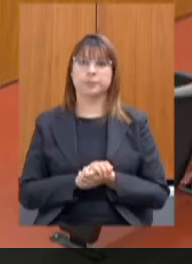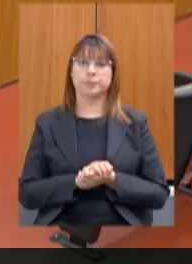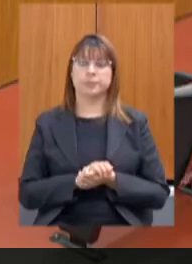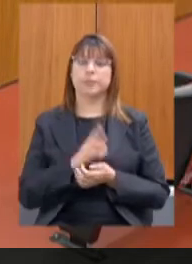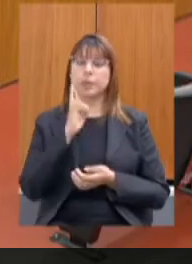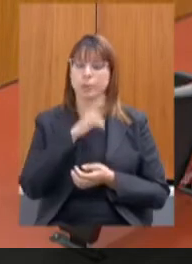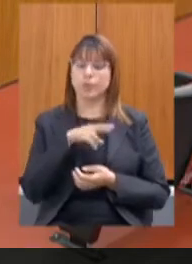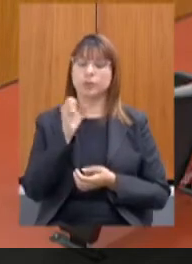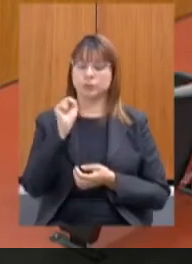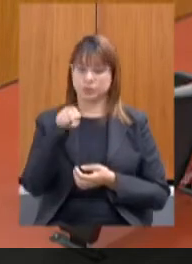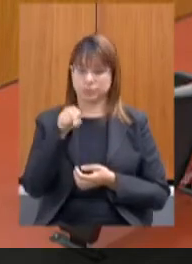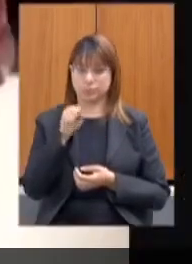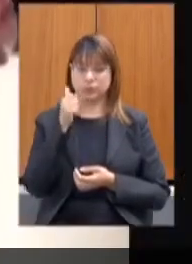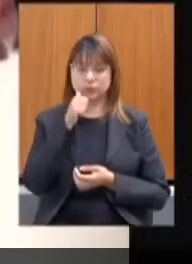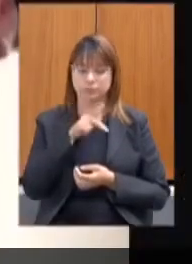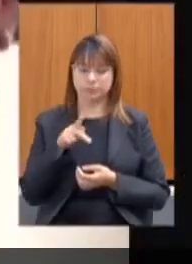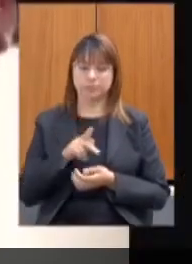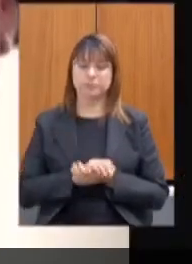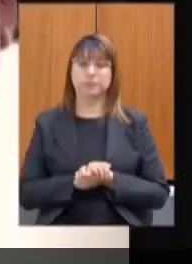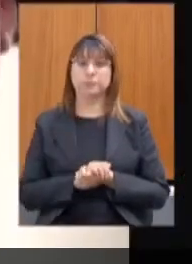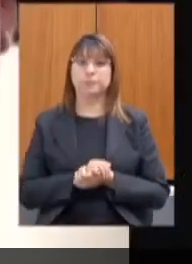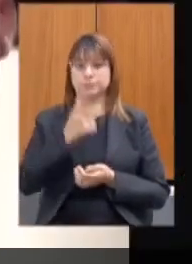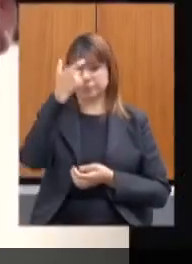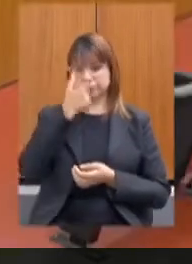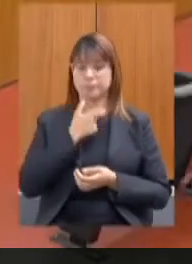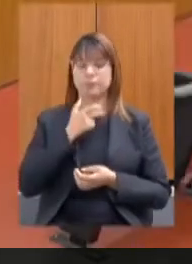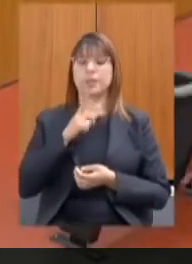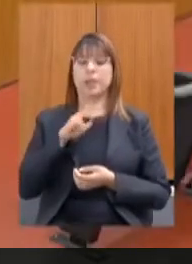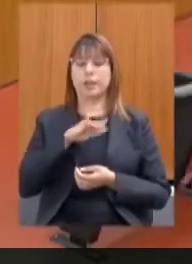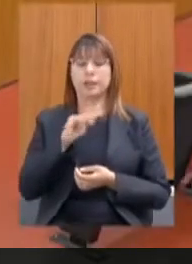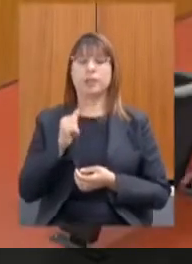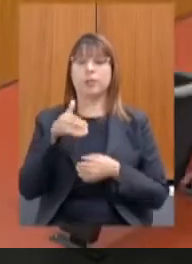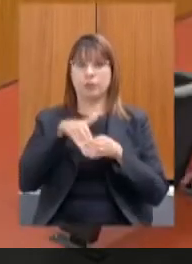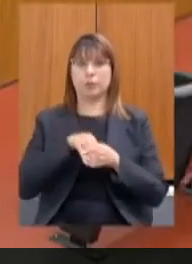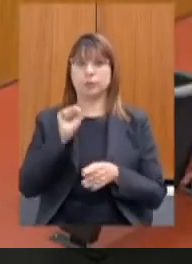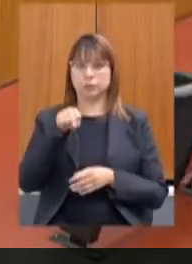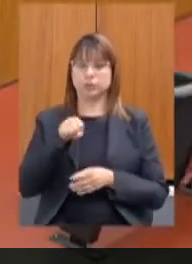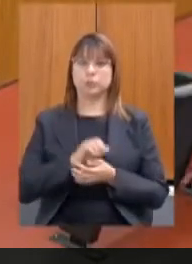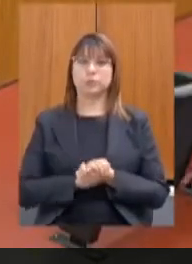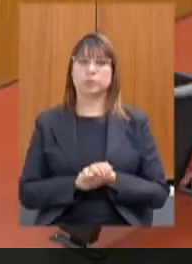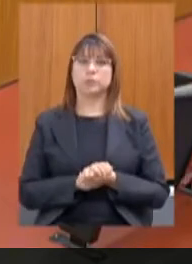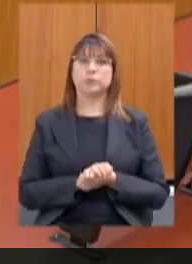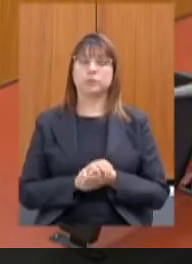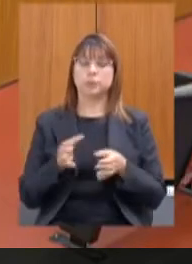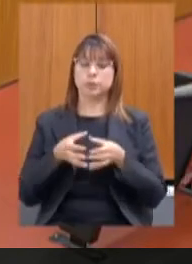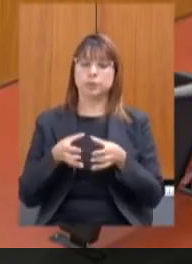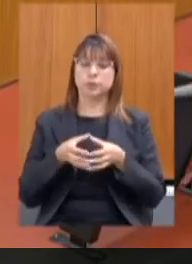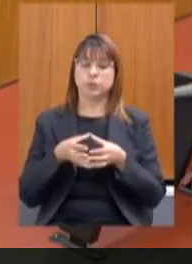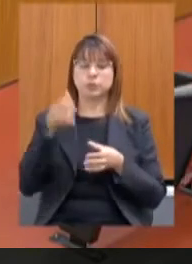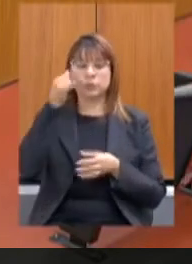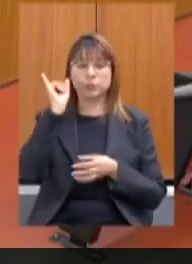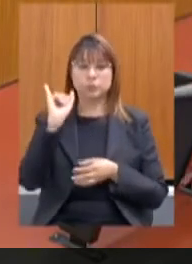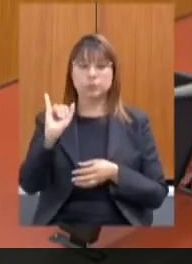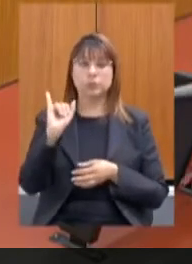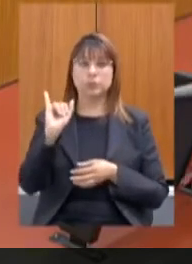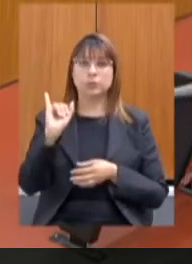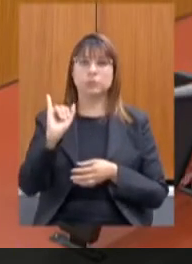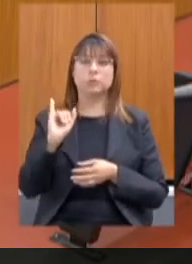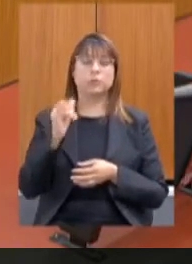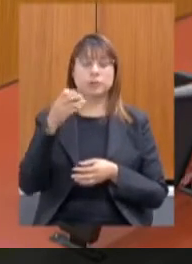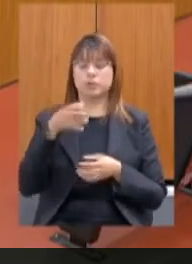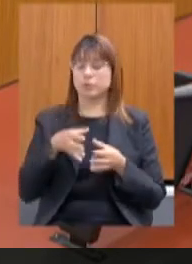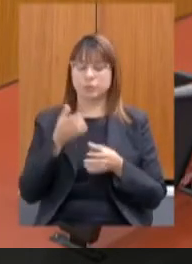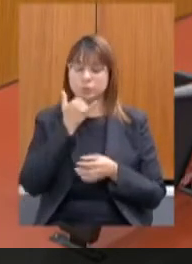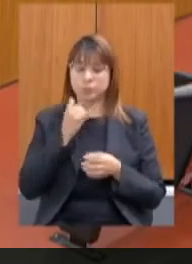voto sim senhora presidenta eu voto sim comissão de prevenção e desculpa